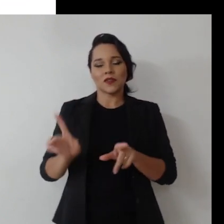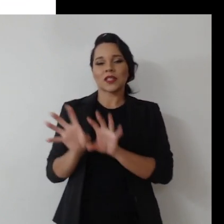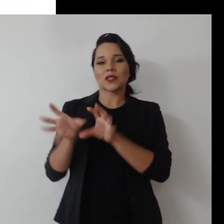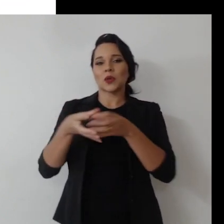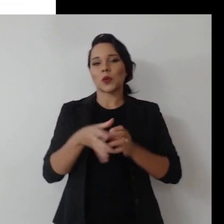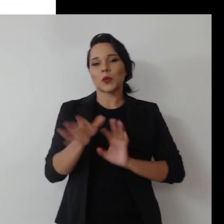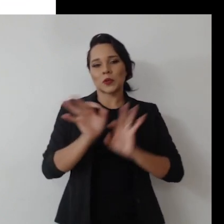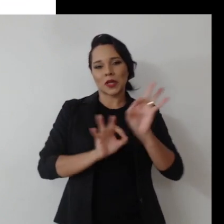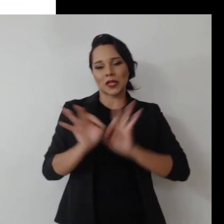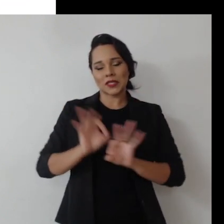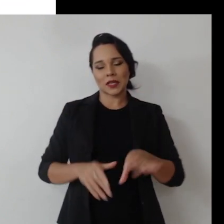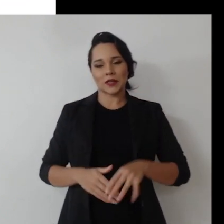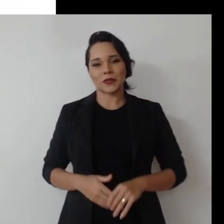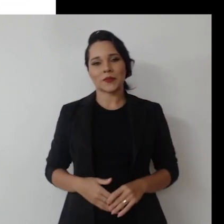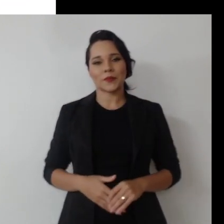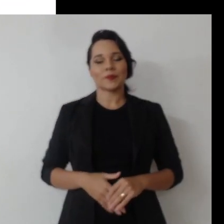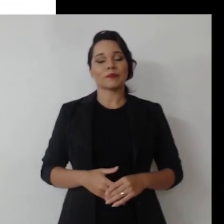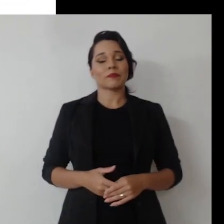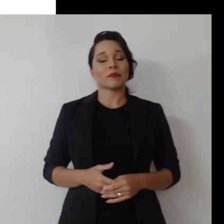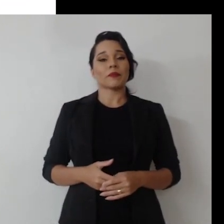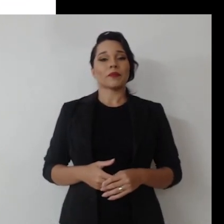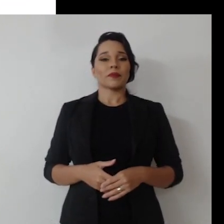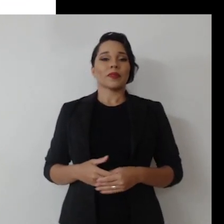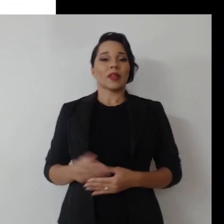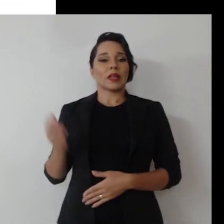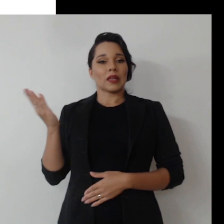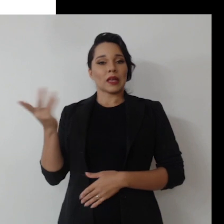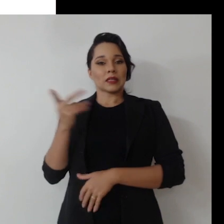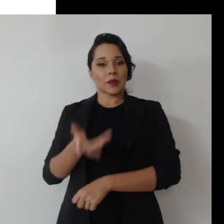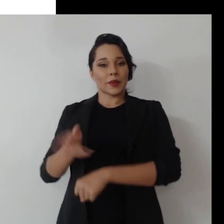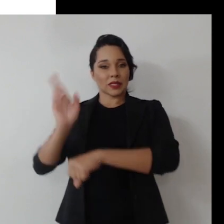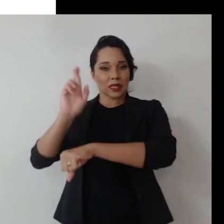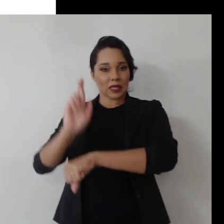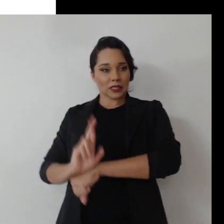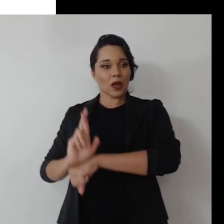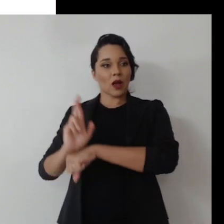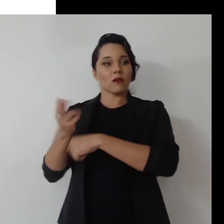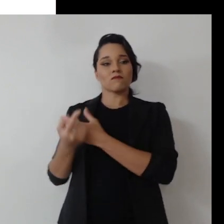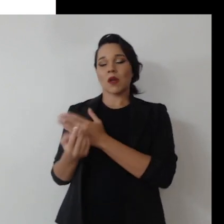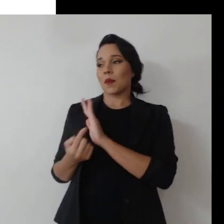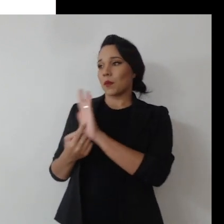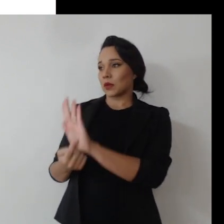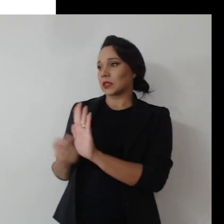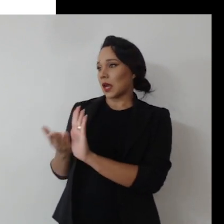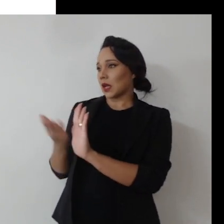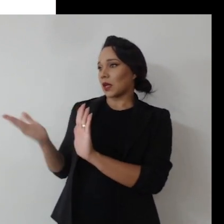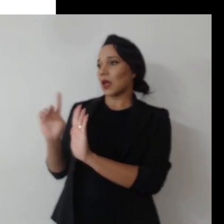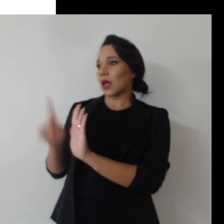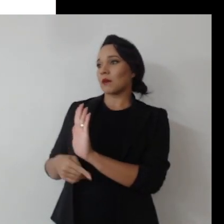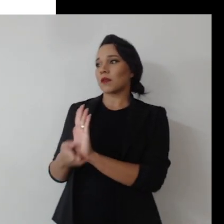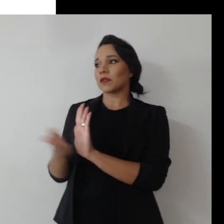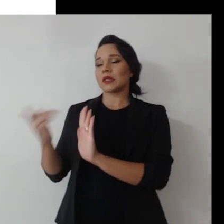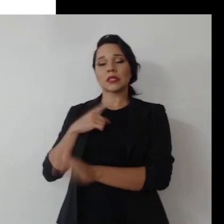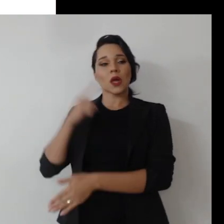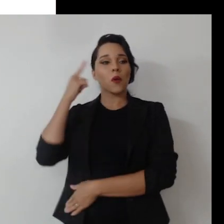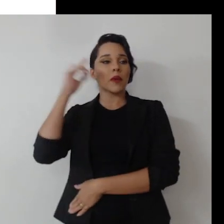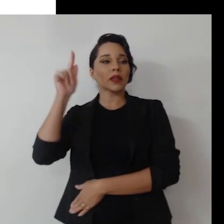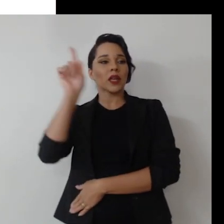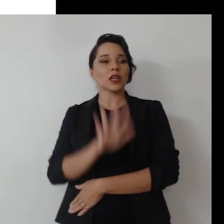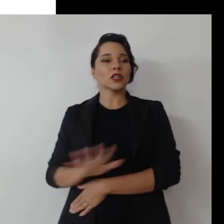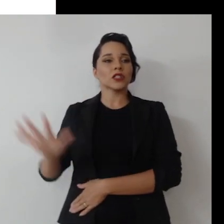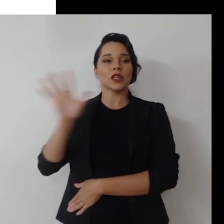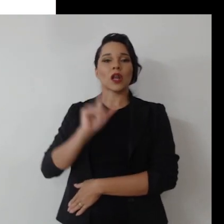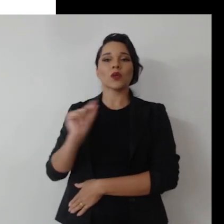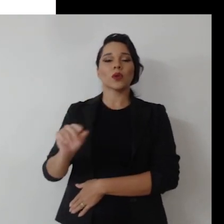organizações. E essa representação que eu trouxe é justamente para que vocês possam ter uma ideia